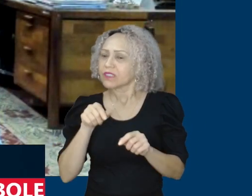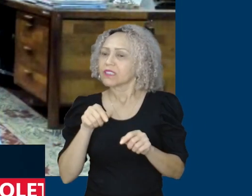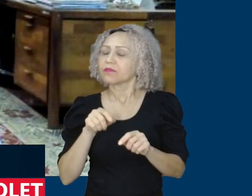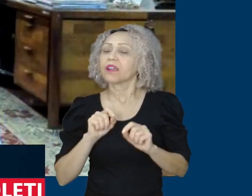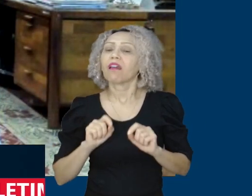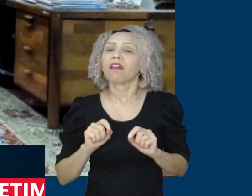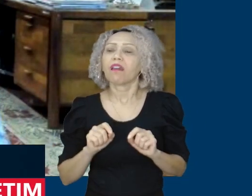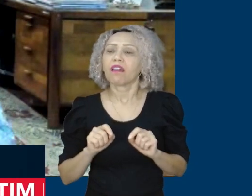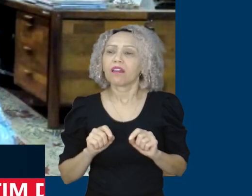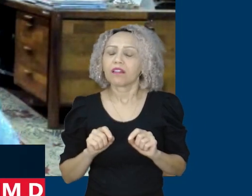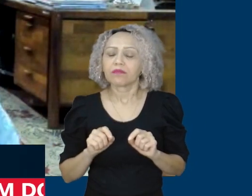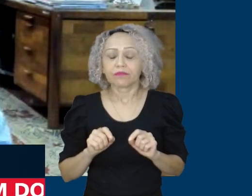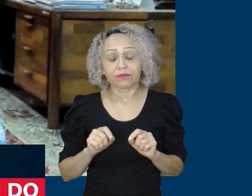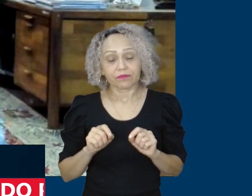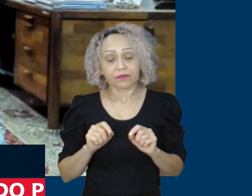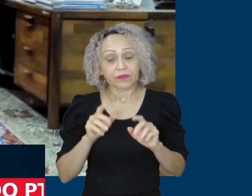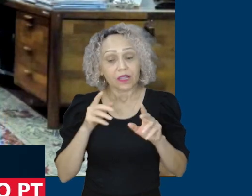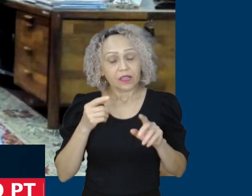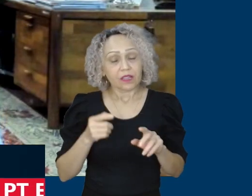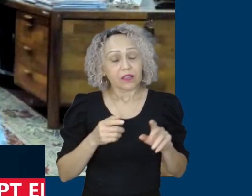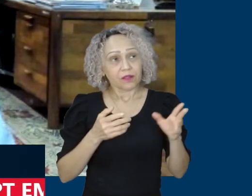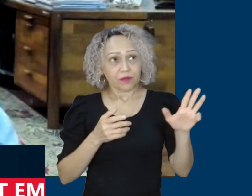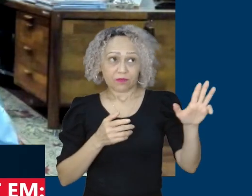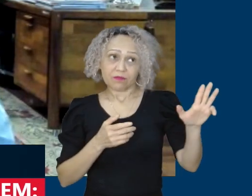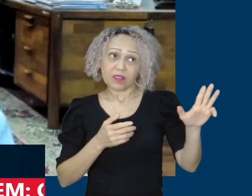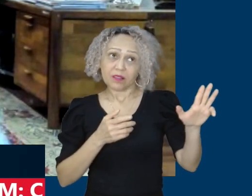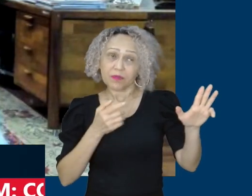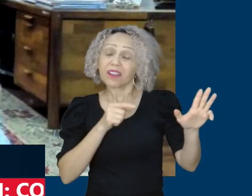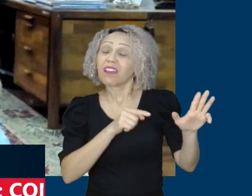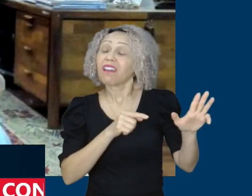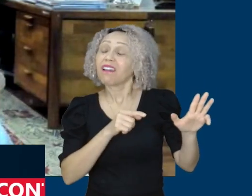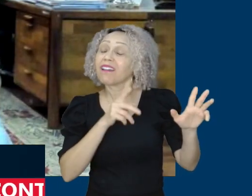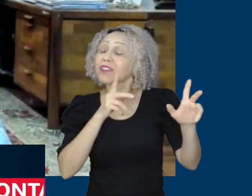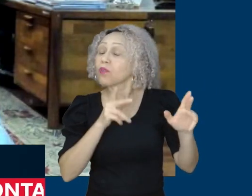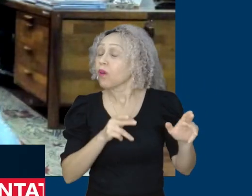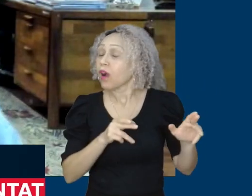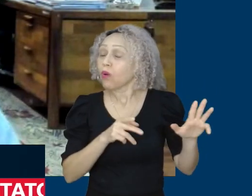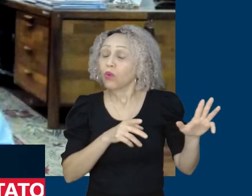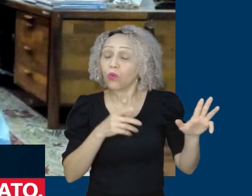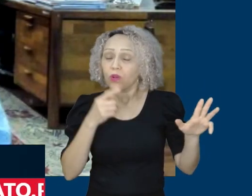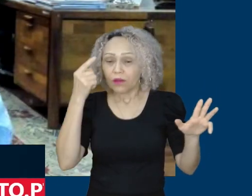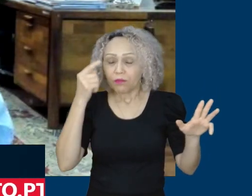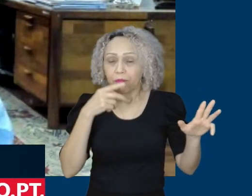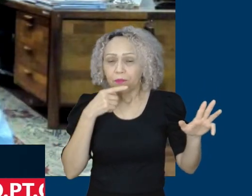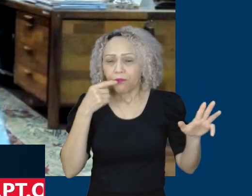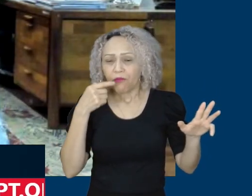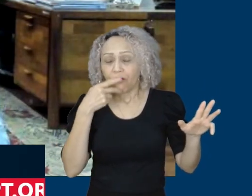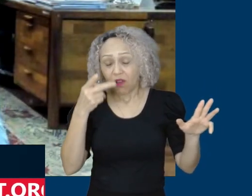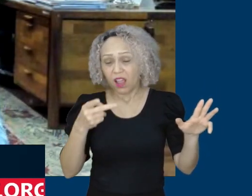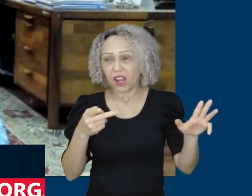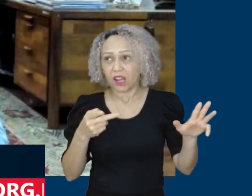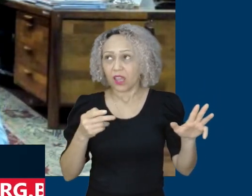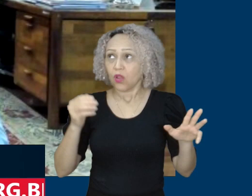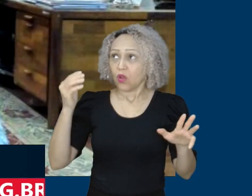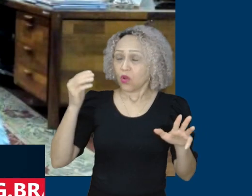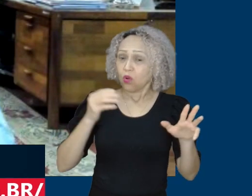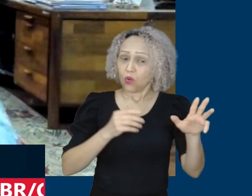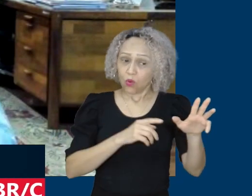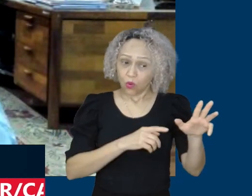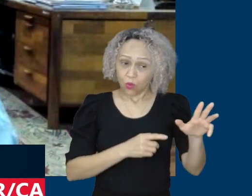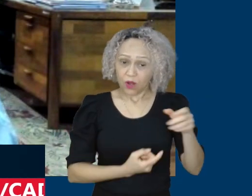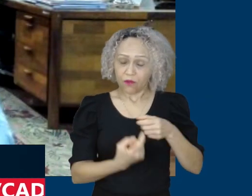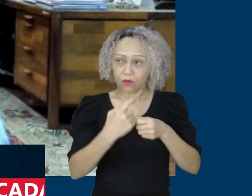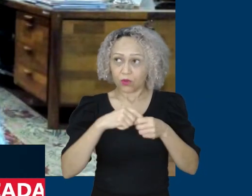que, de fato, como diz o presidente Lula, o Brasil voltou. Não é só o Lula que voltou, não é somente as políticas públicas, mas também